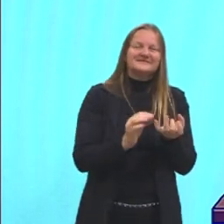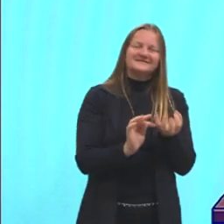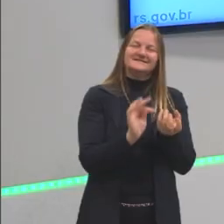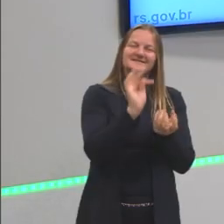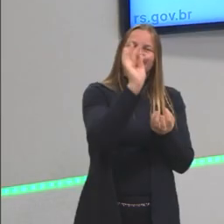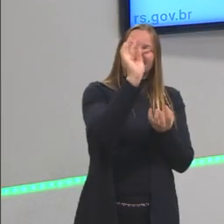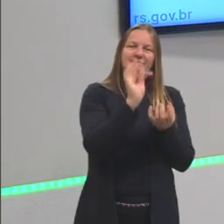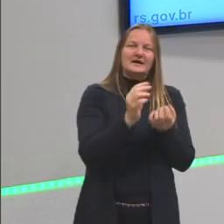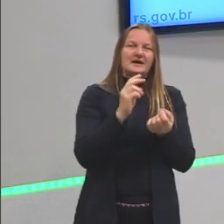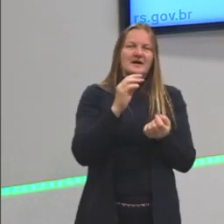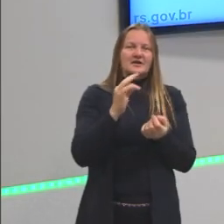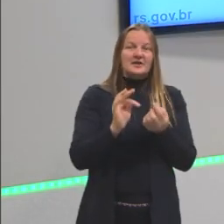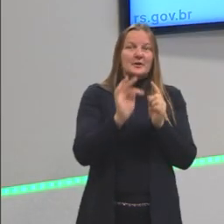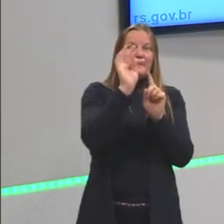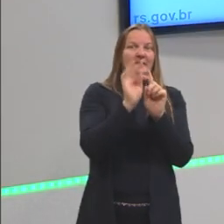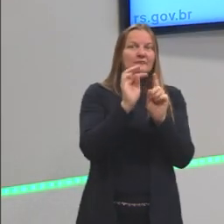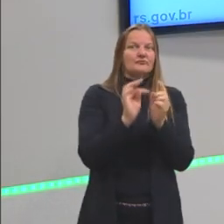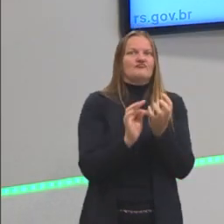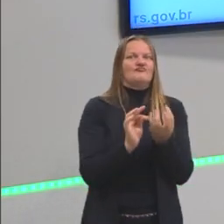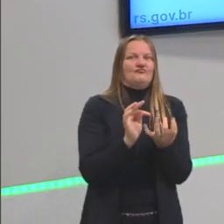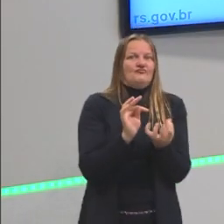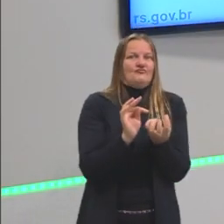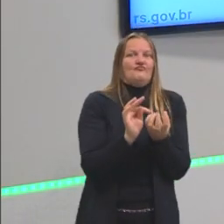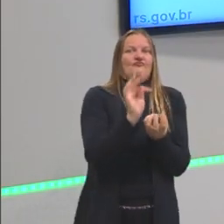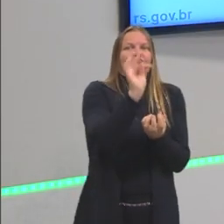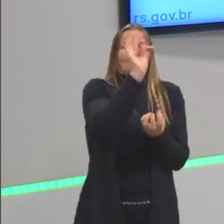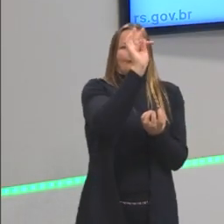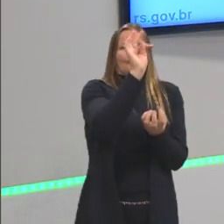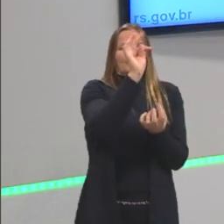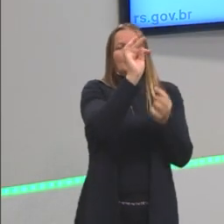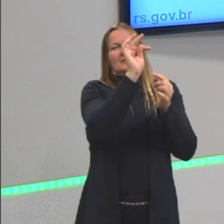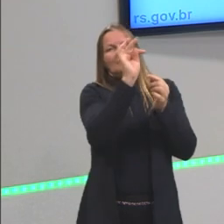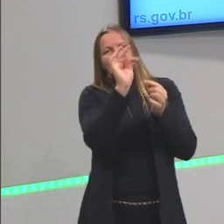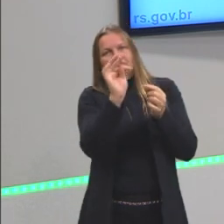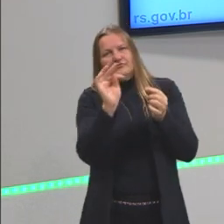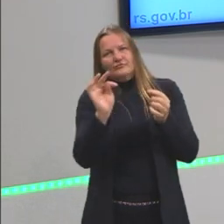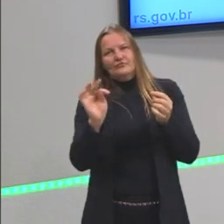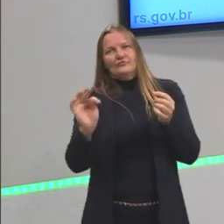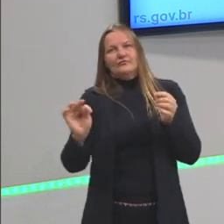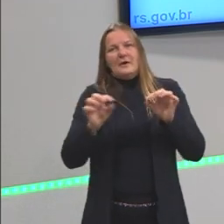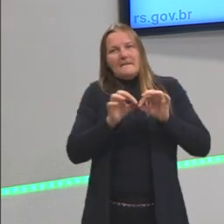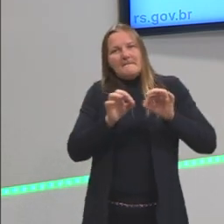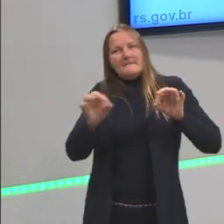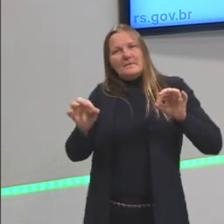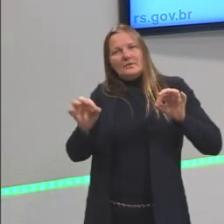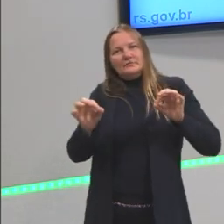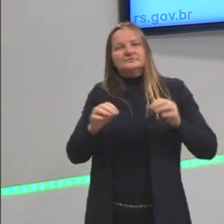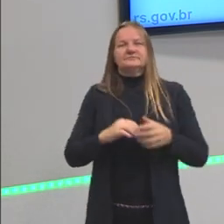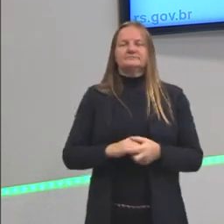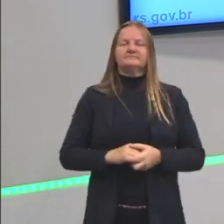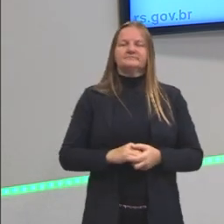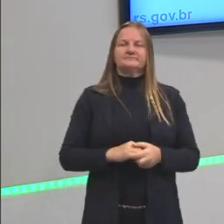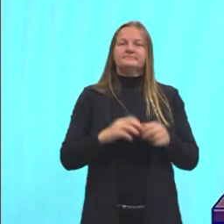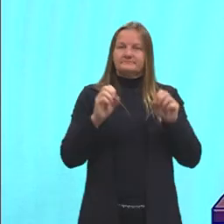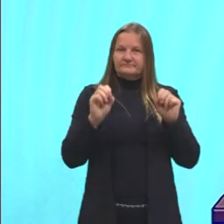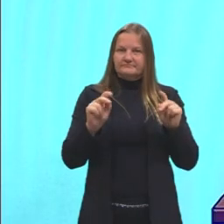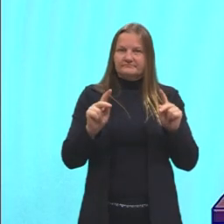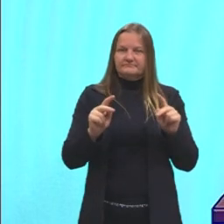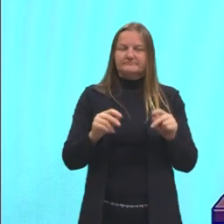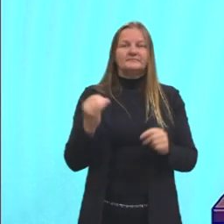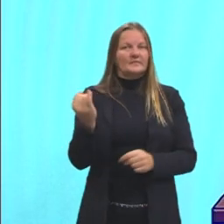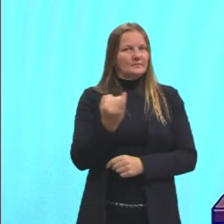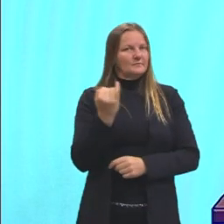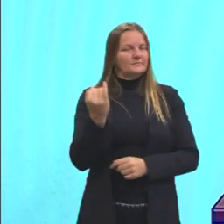falou, temperatura de quente, mais alta, é mais agitação dessas moléculas. Então, é isso que importa,